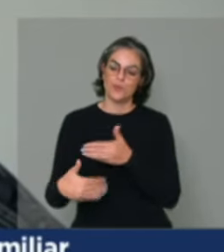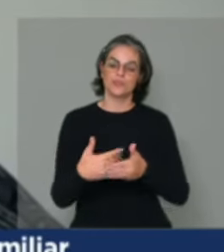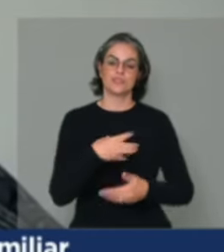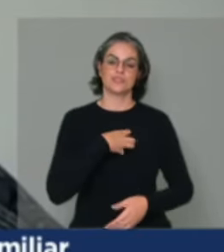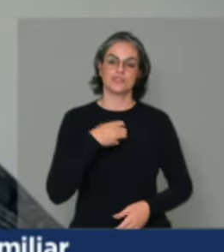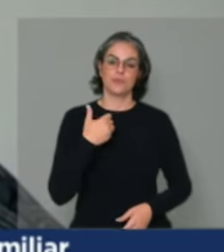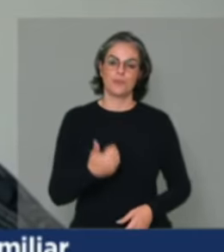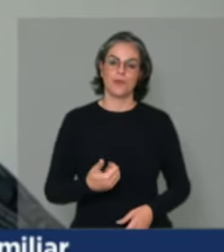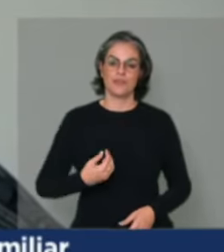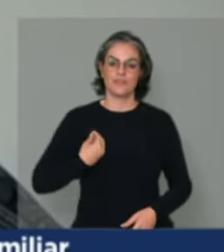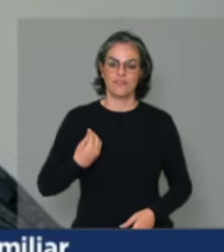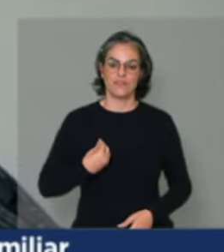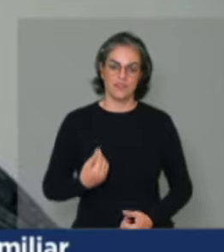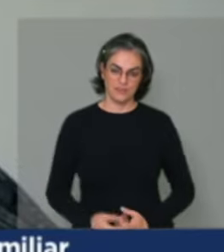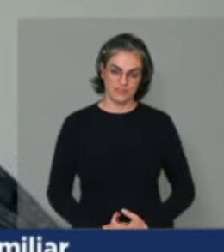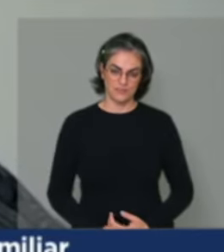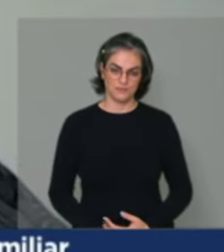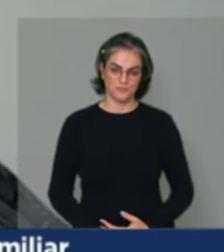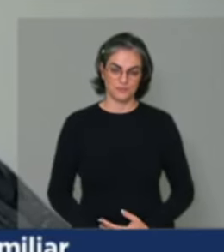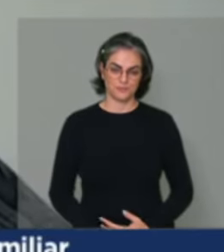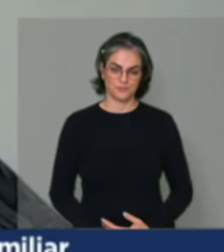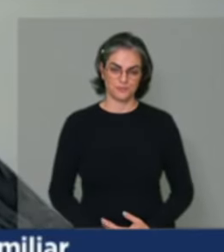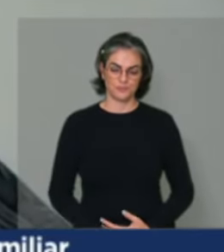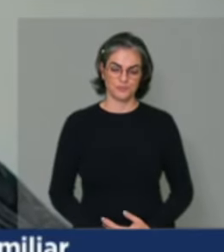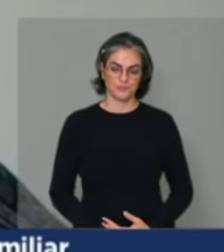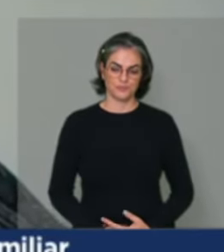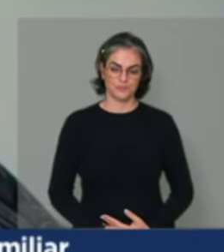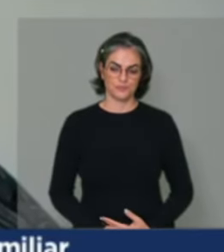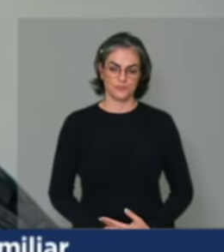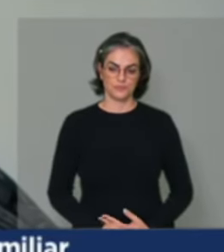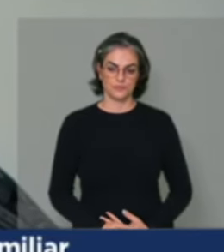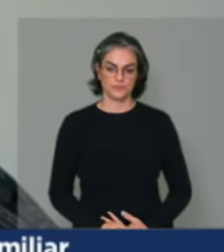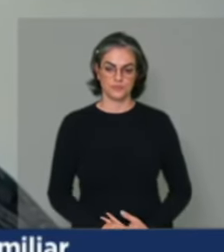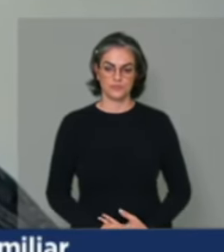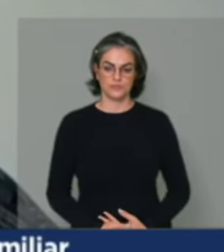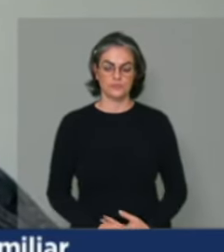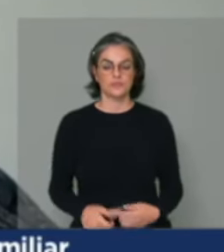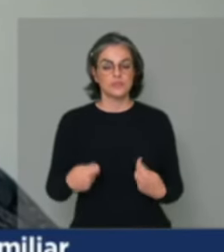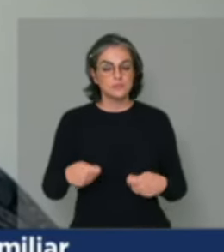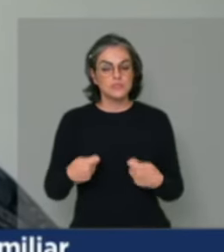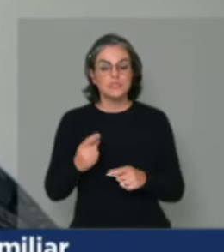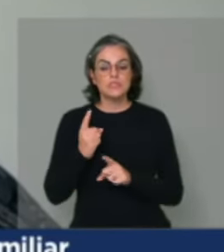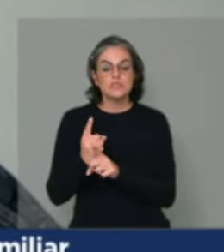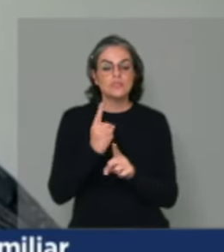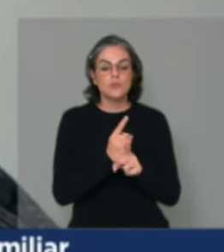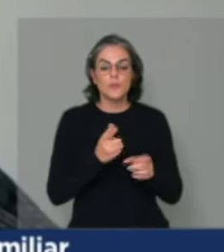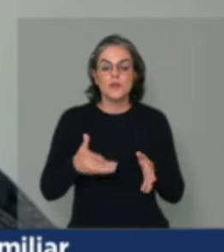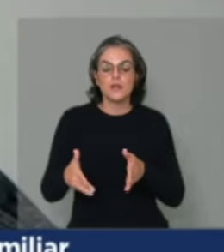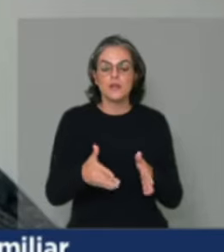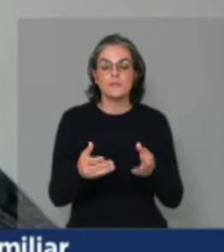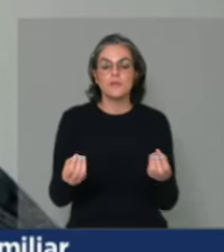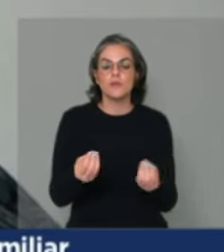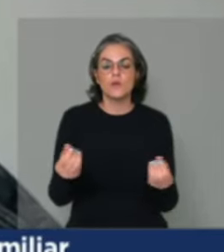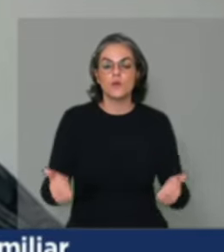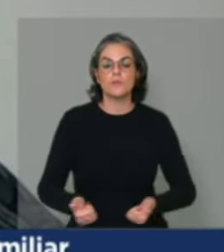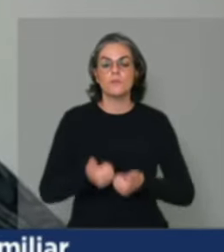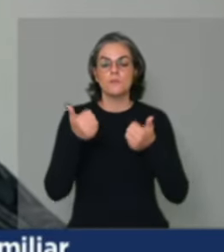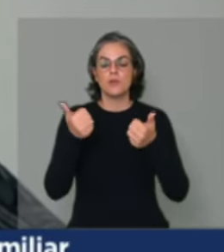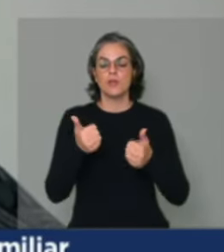como os companheiros já me antecederam. Precisamos apontar caminhos para o fortalecimento da agricultura familiar,